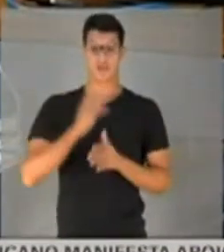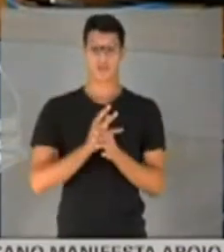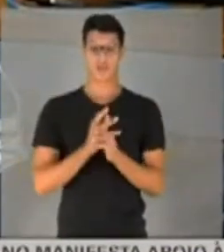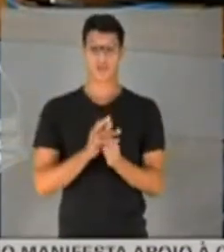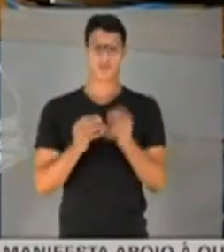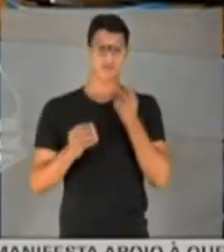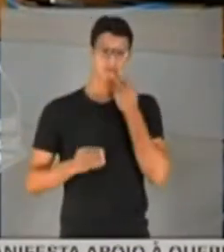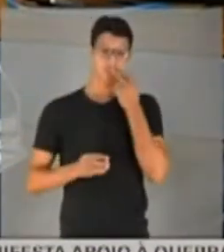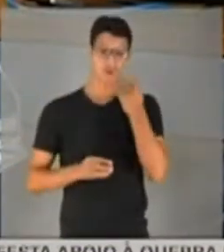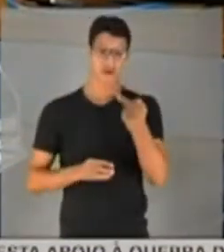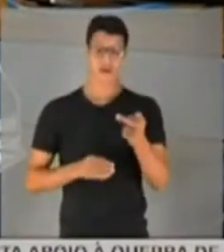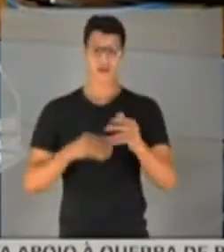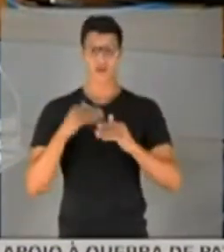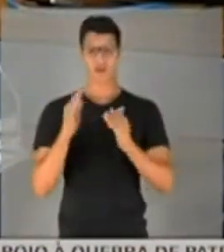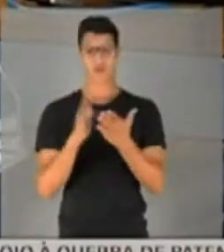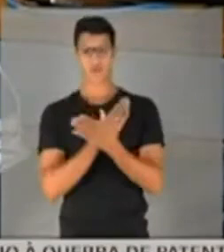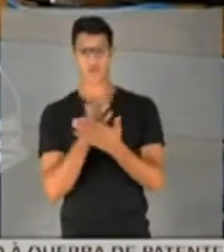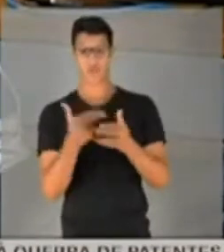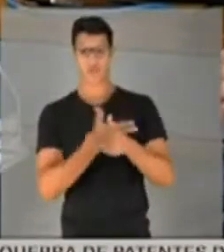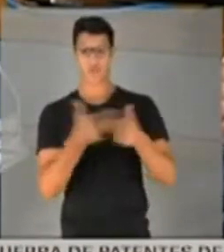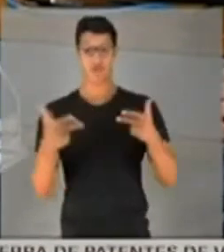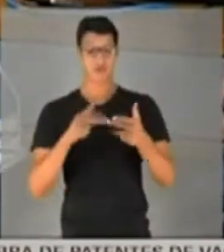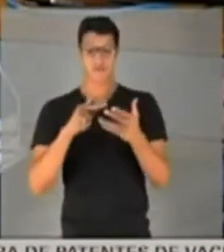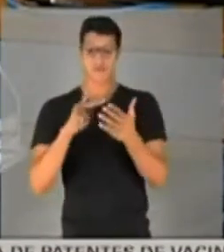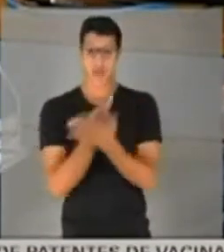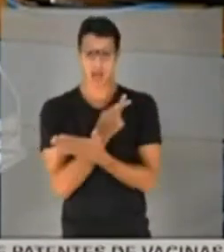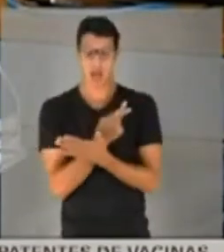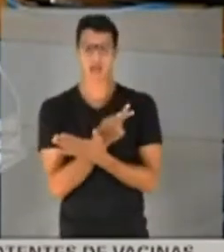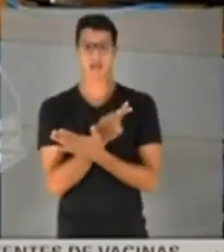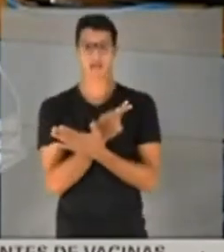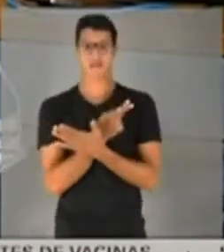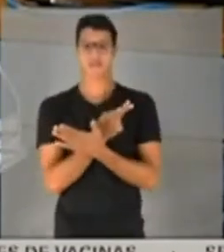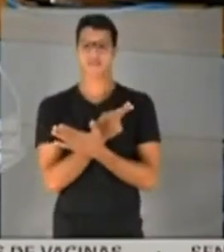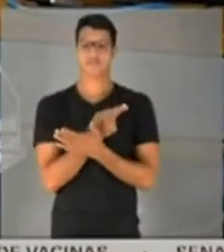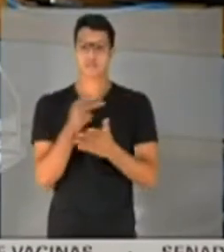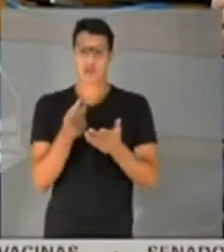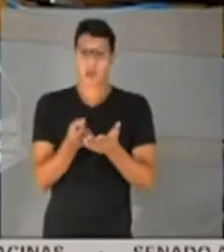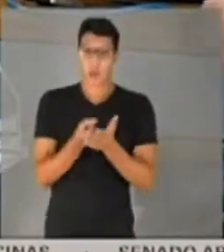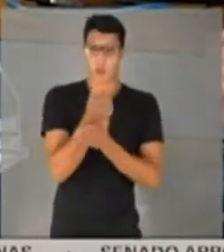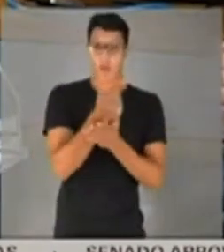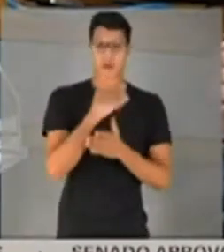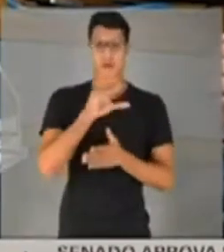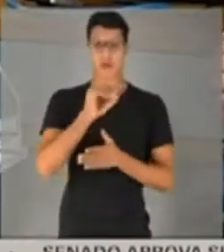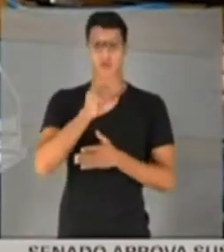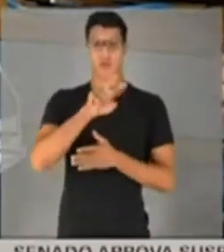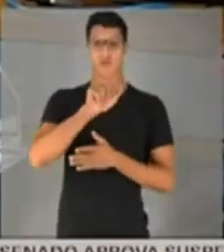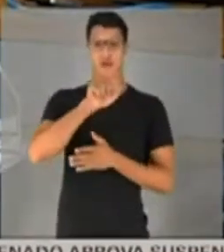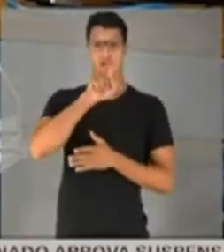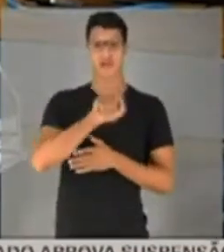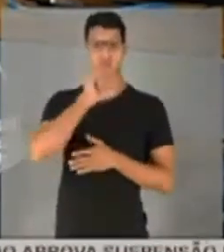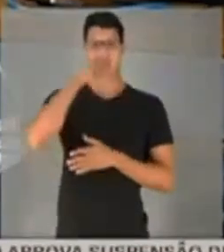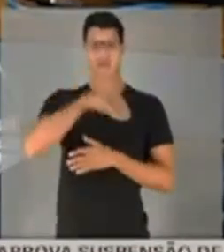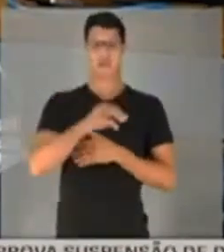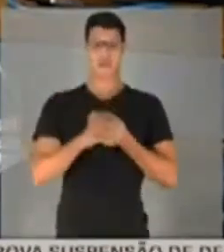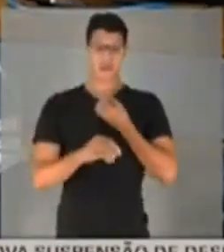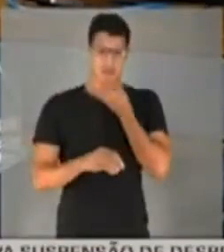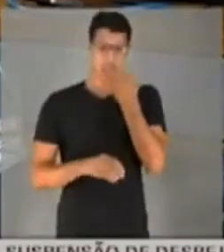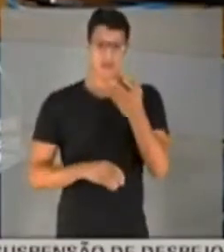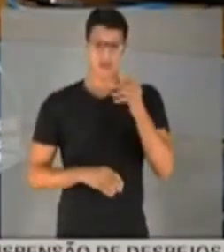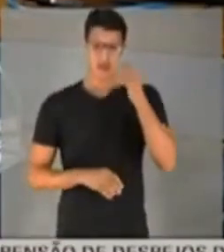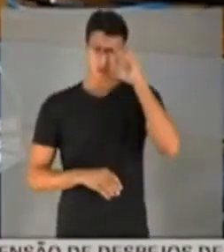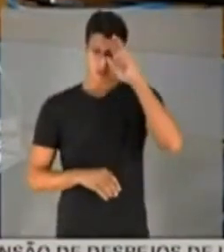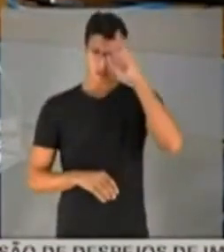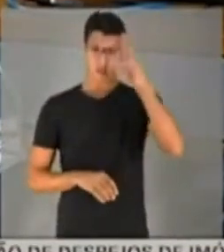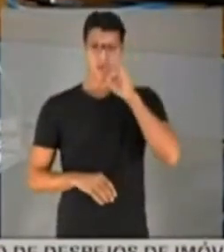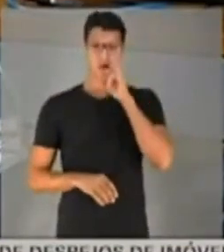falando de procedimentos indevidos na aquisição dessa vacina Covaxin. No depoimento do senhor Luiz